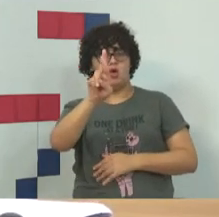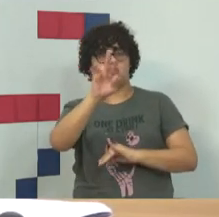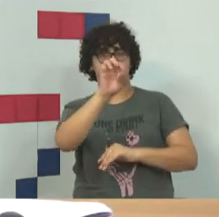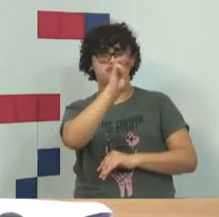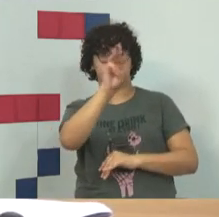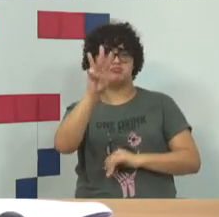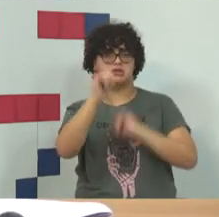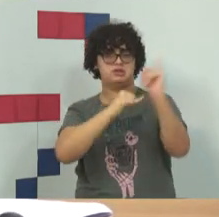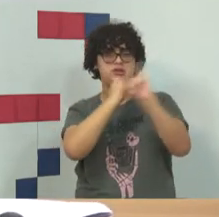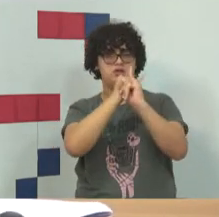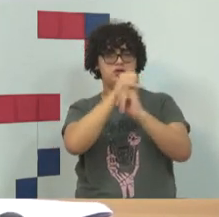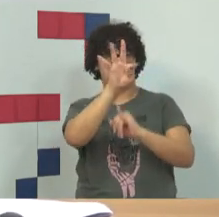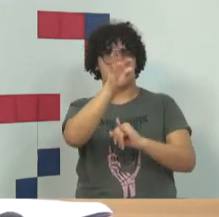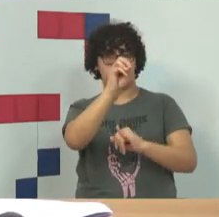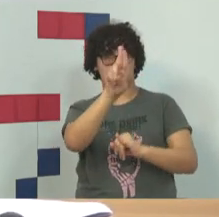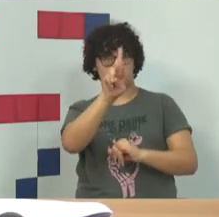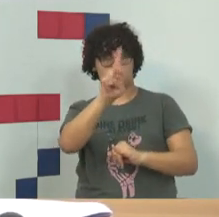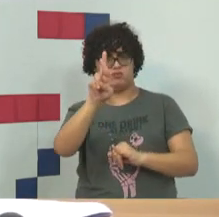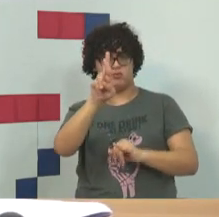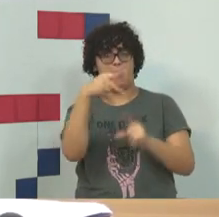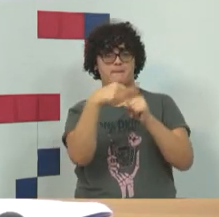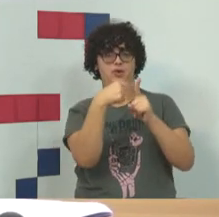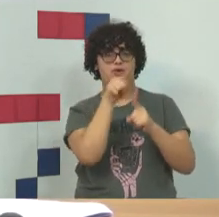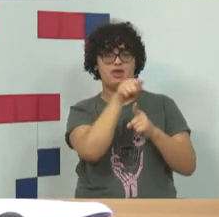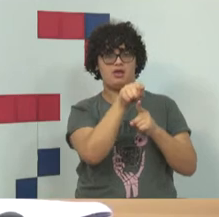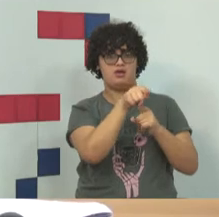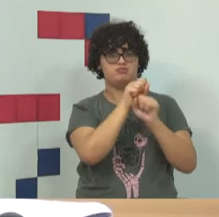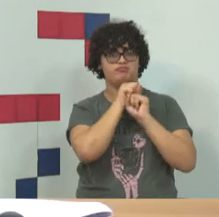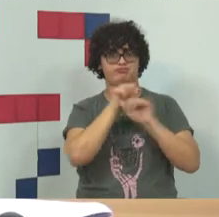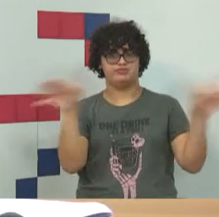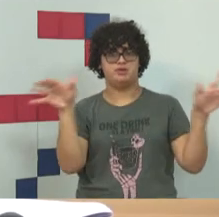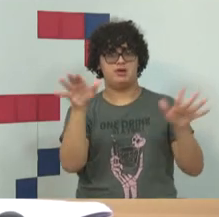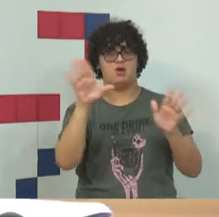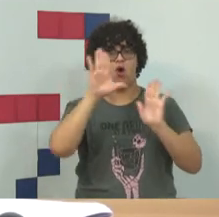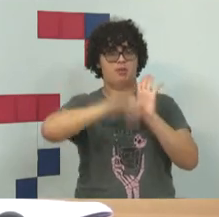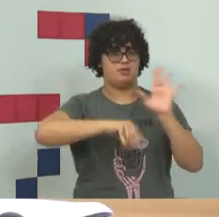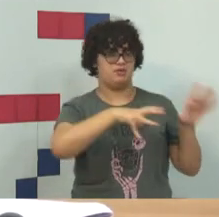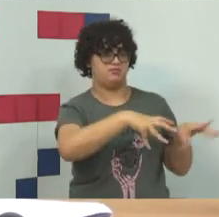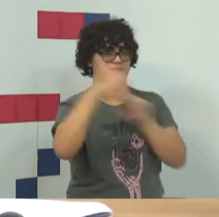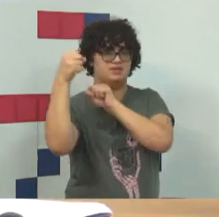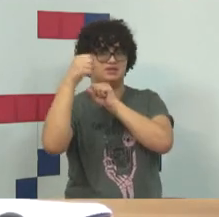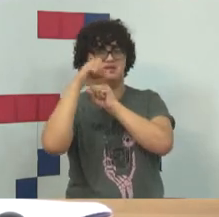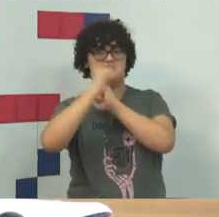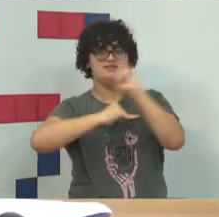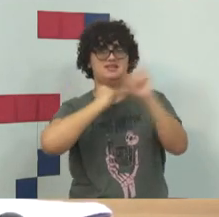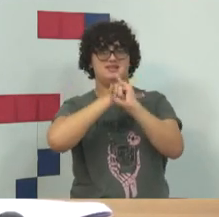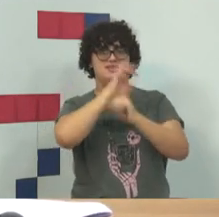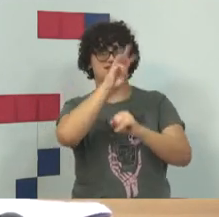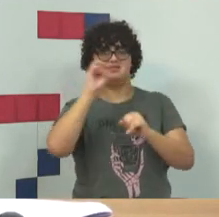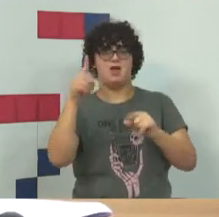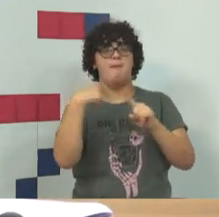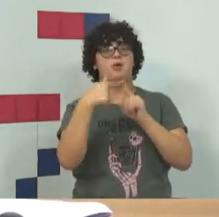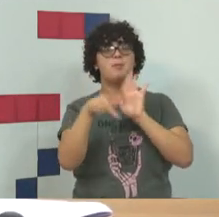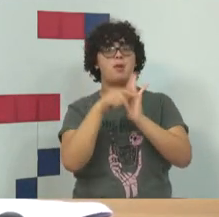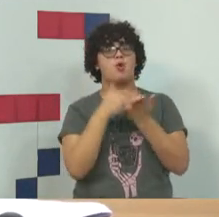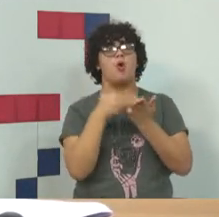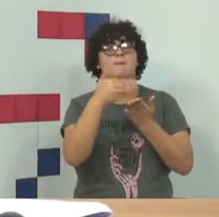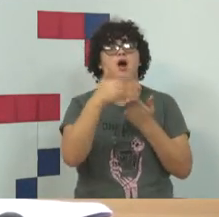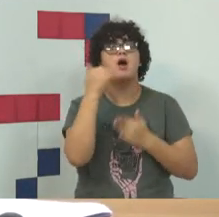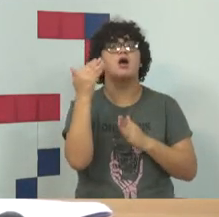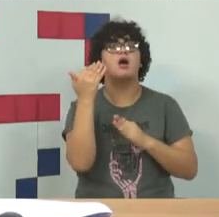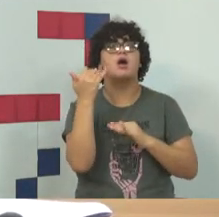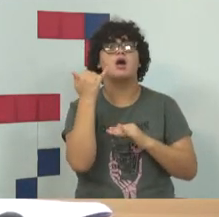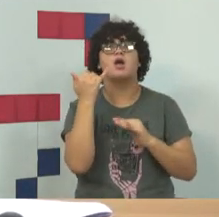Que escapou para as mãos dos criminosos. Começa no, como a internet, começa